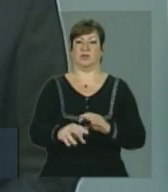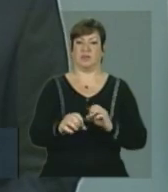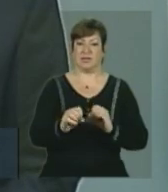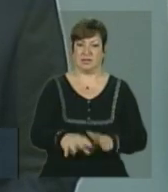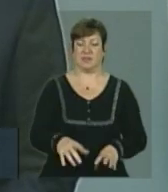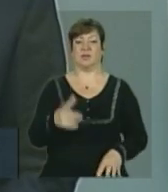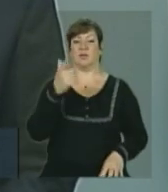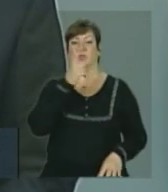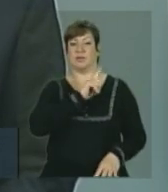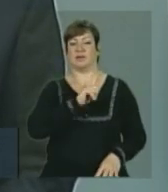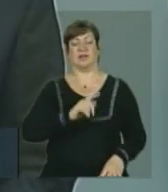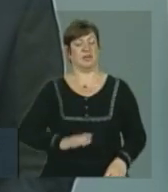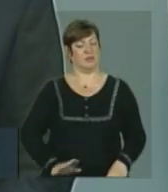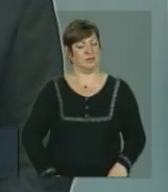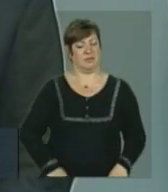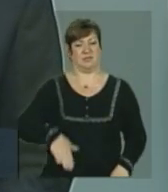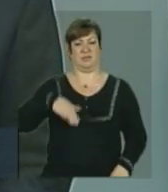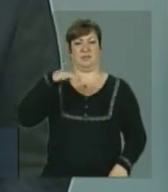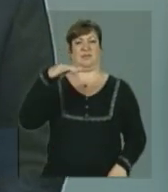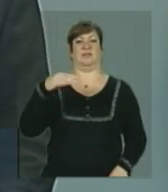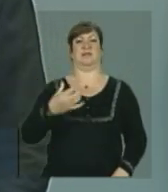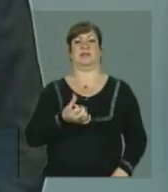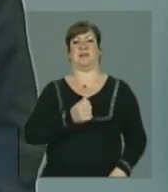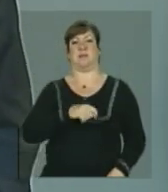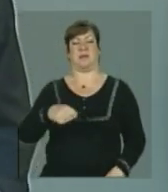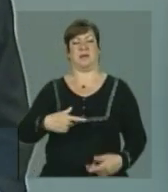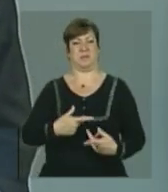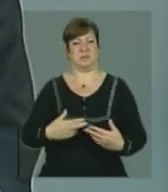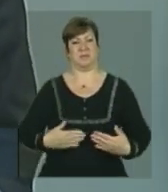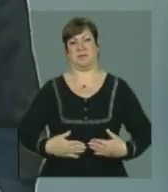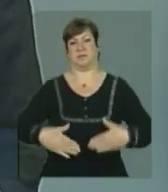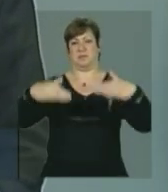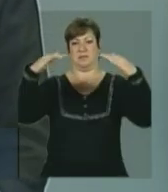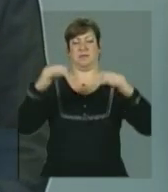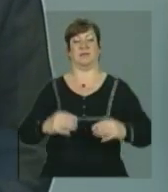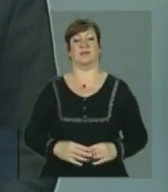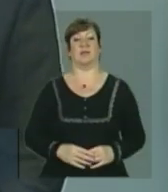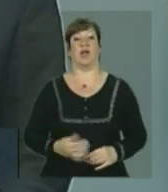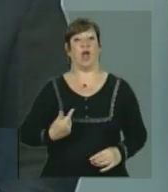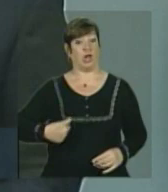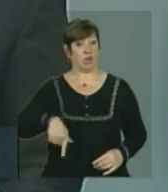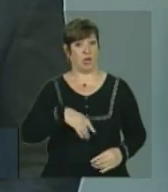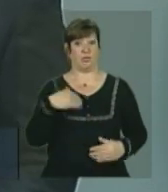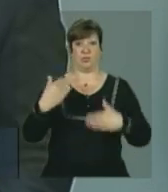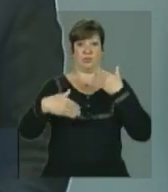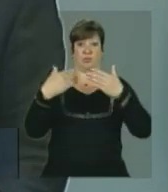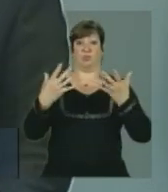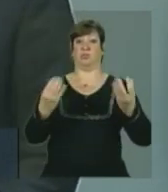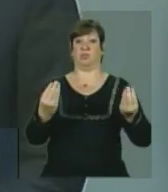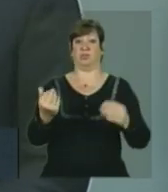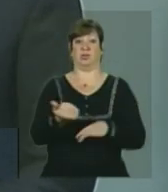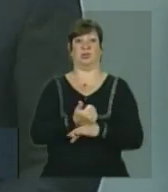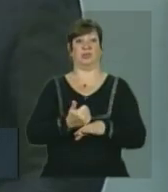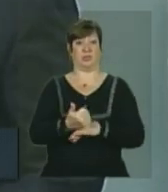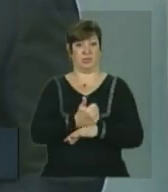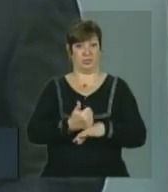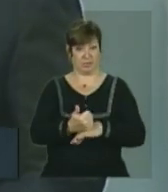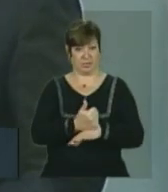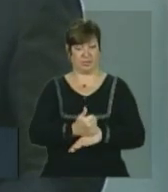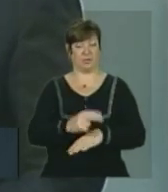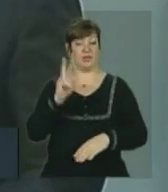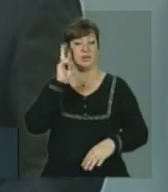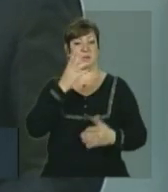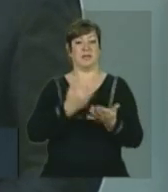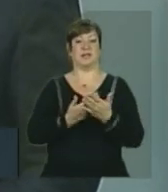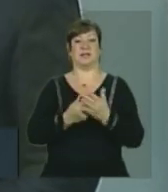desde a primeira infância. nós evoluímos muito no que diz respeito, governador, ao ensino